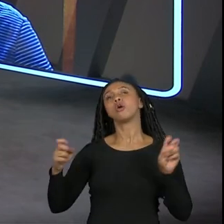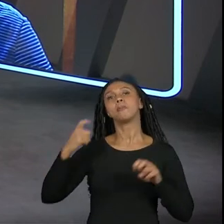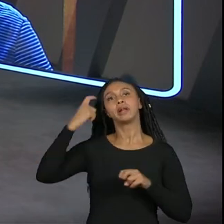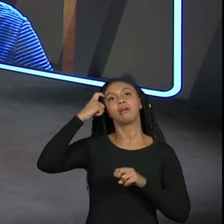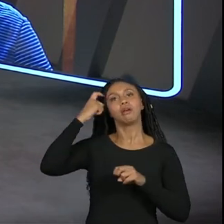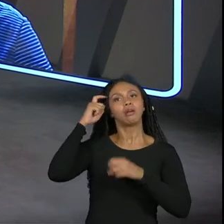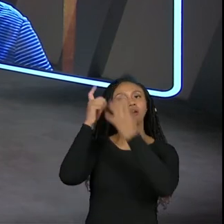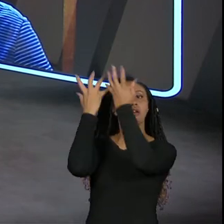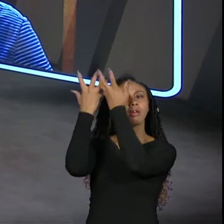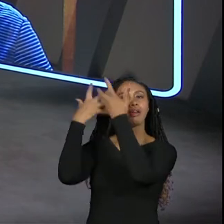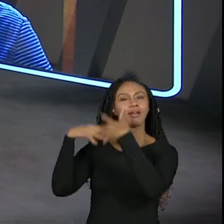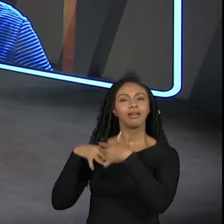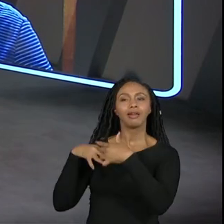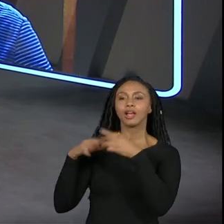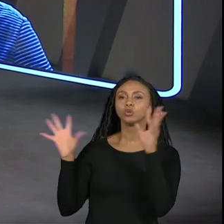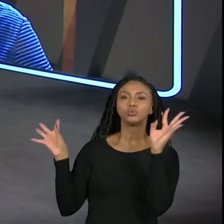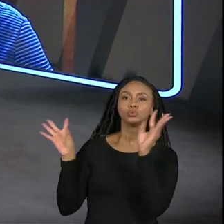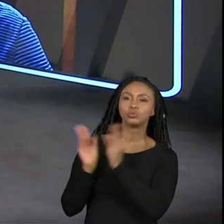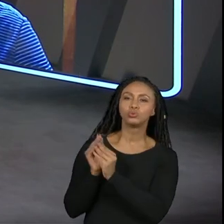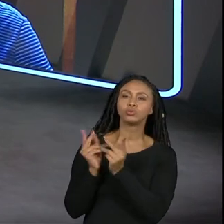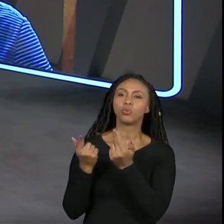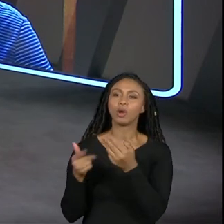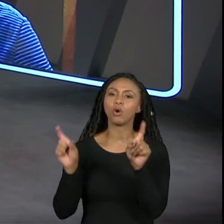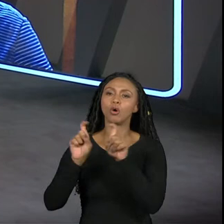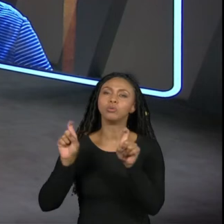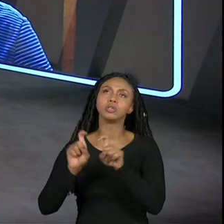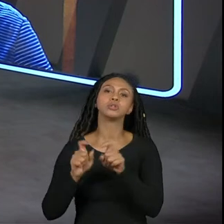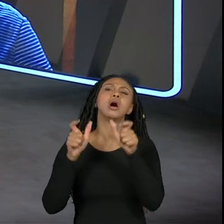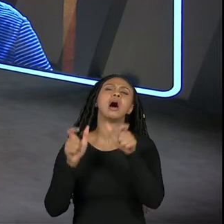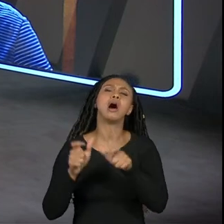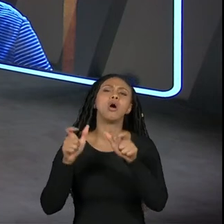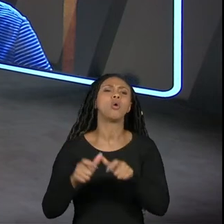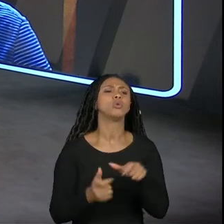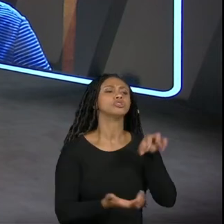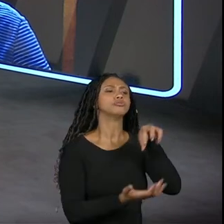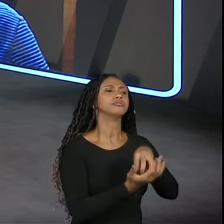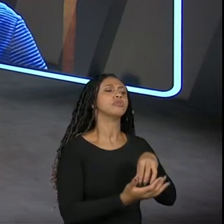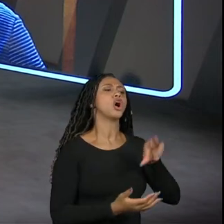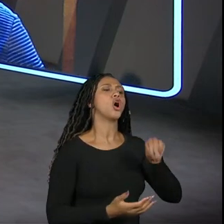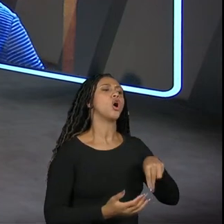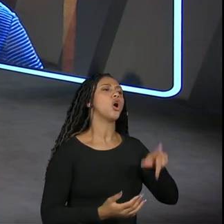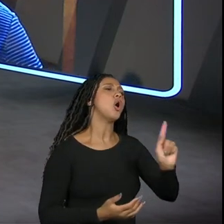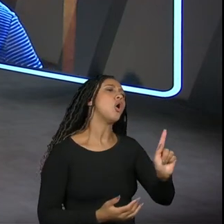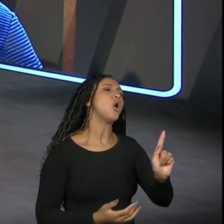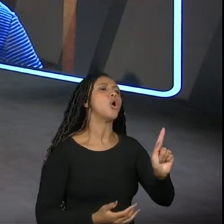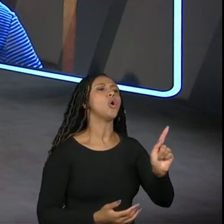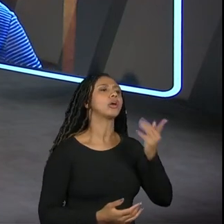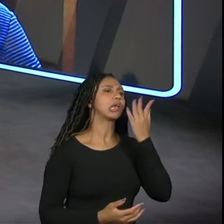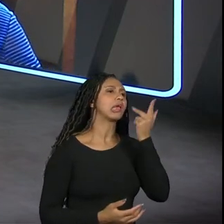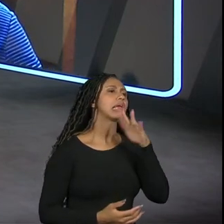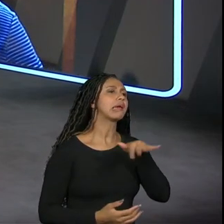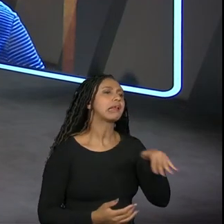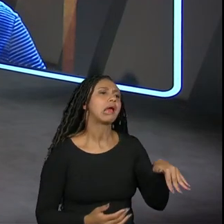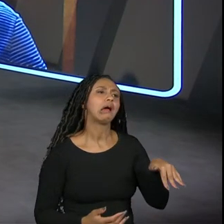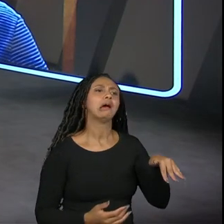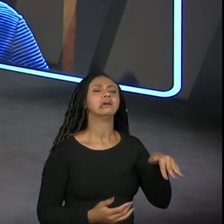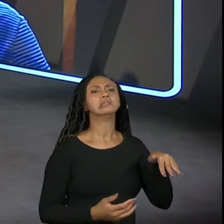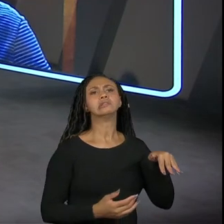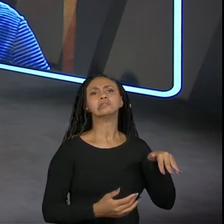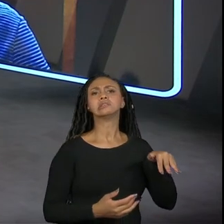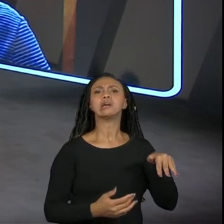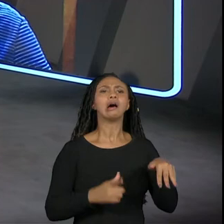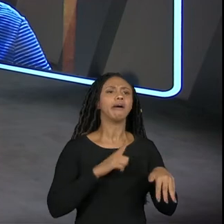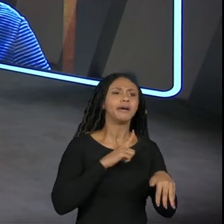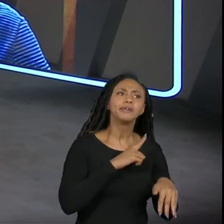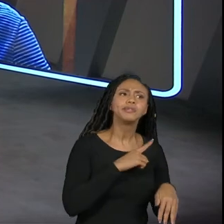numa instituição numa ONG pra crianças de numa situação de vulnerabilidade sim mas no seu